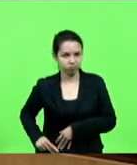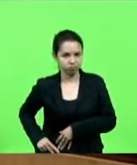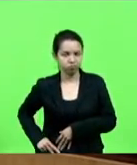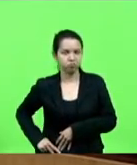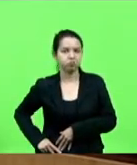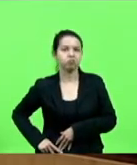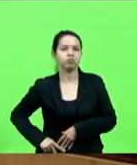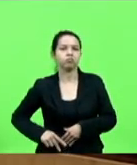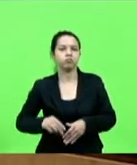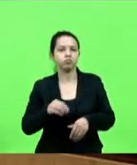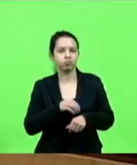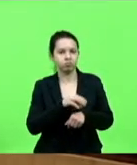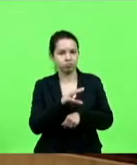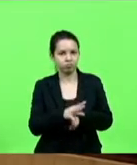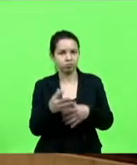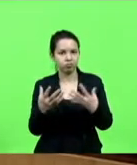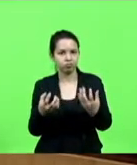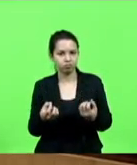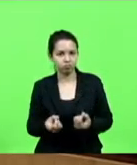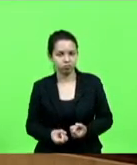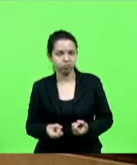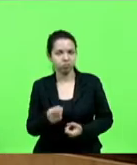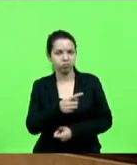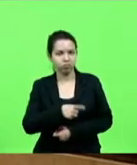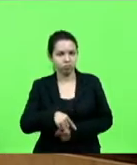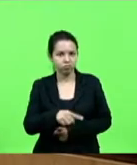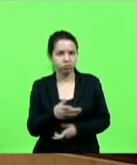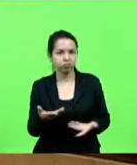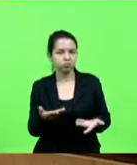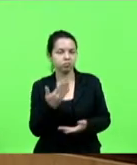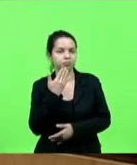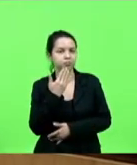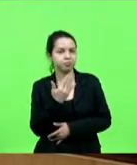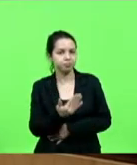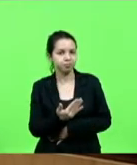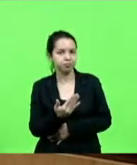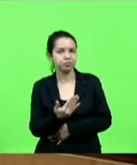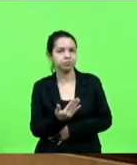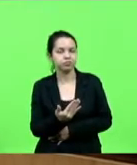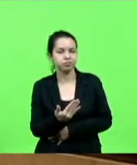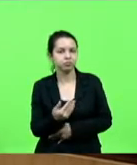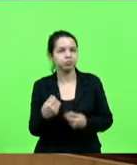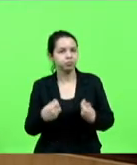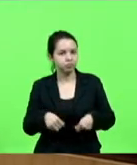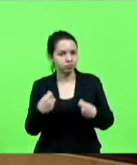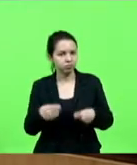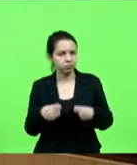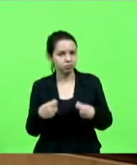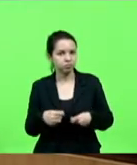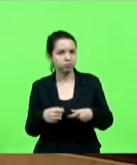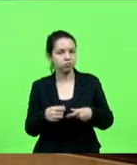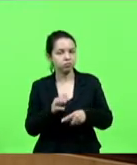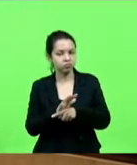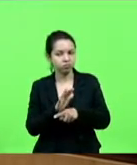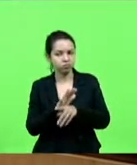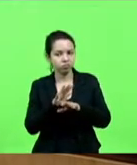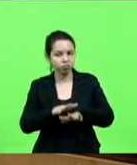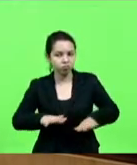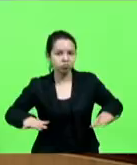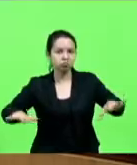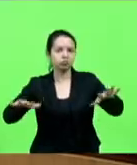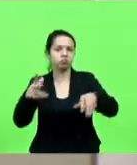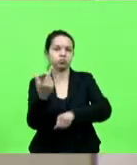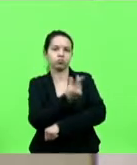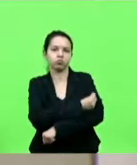deixo esse apelo no sentido de a gente agora buscar realmente a questão de contemplar toda a população. Obrigado, Sr. Presidente.